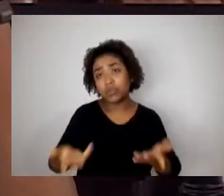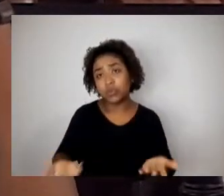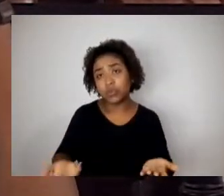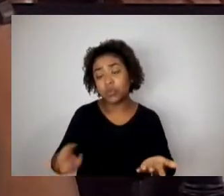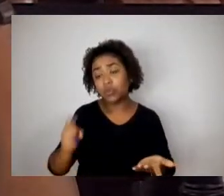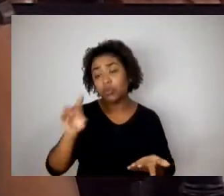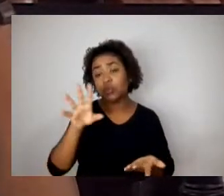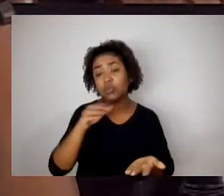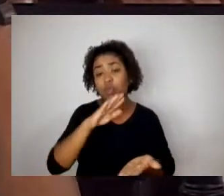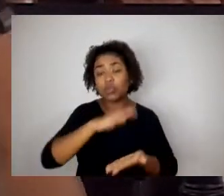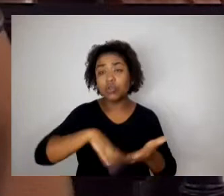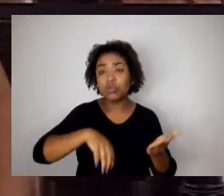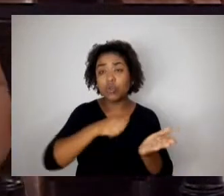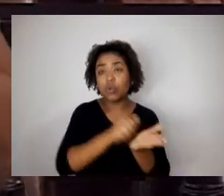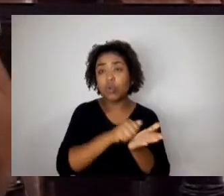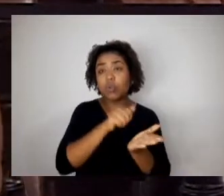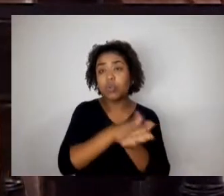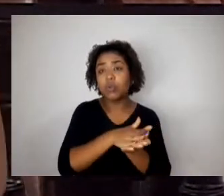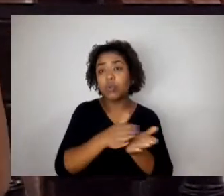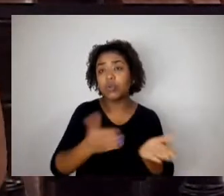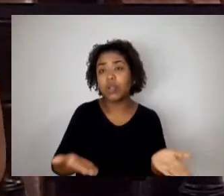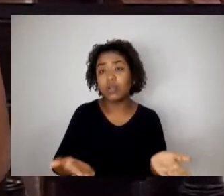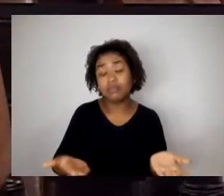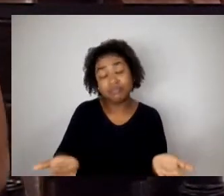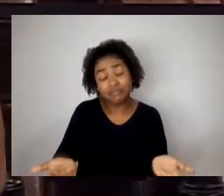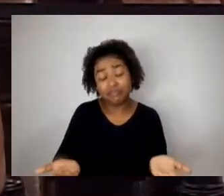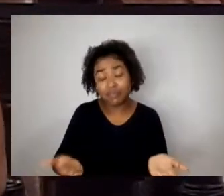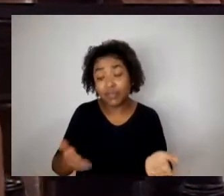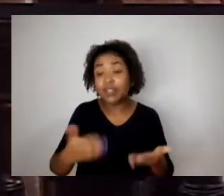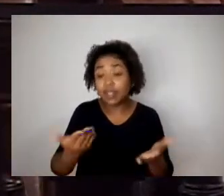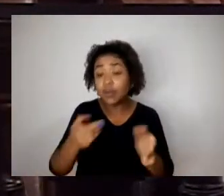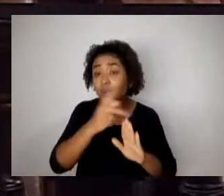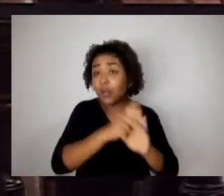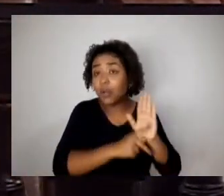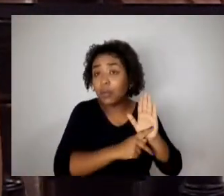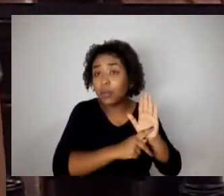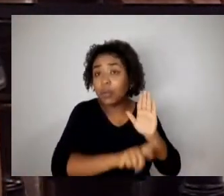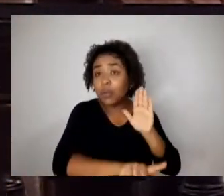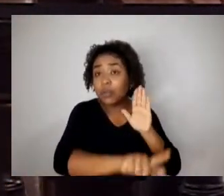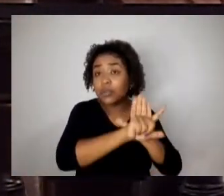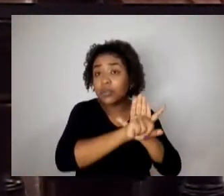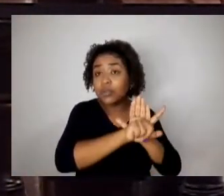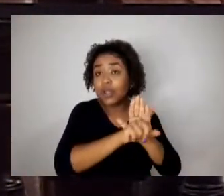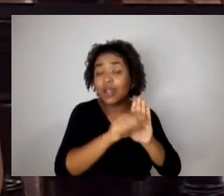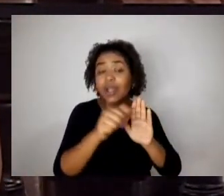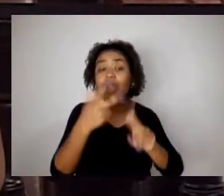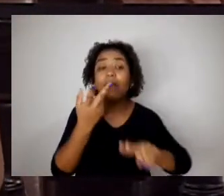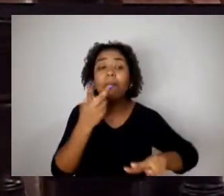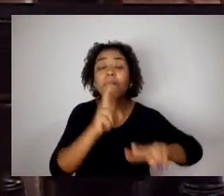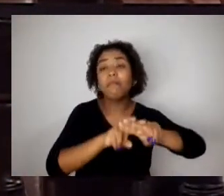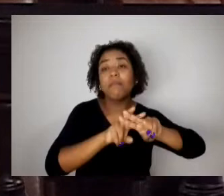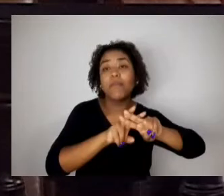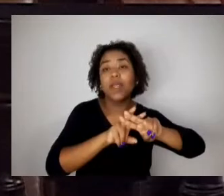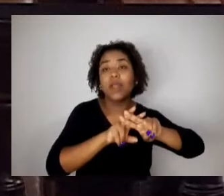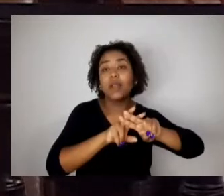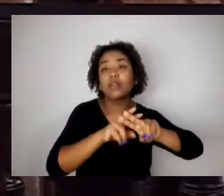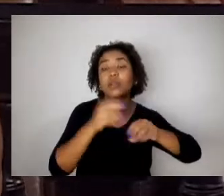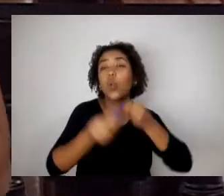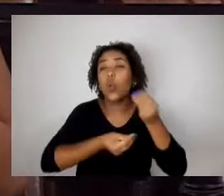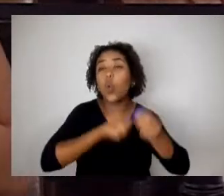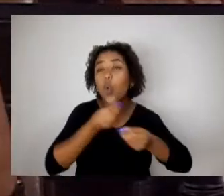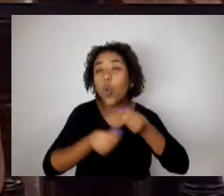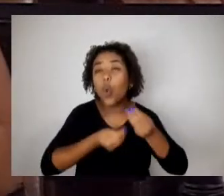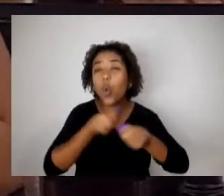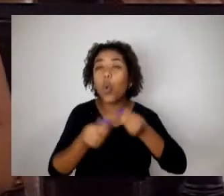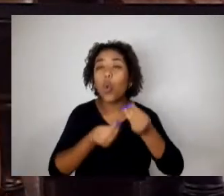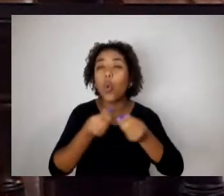é... É um projeto de lei que engessa a forma de... Mais um